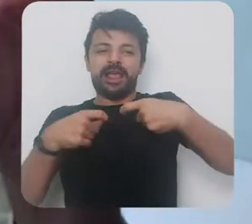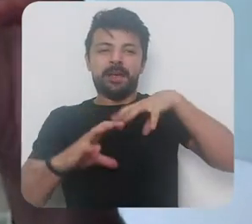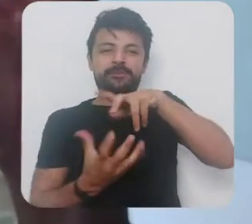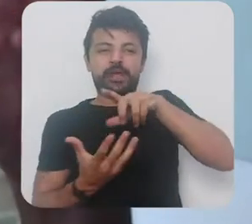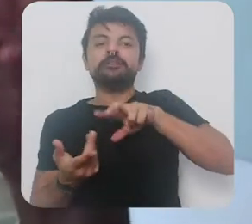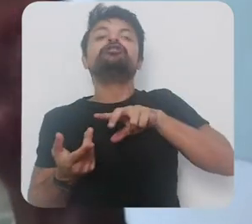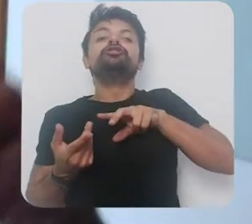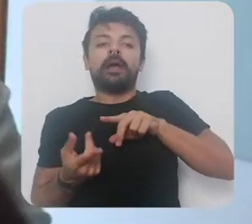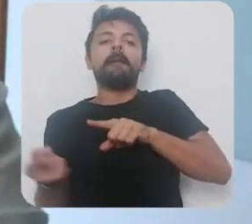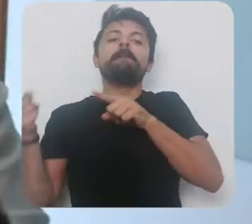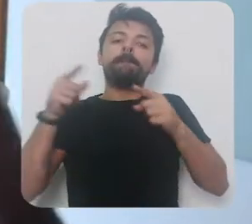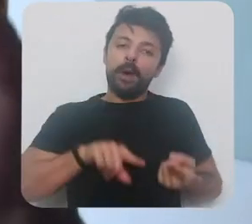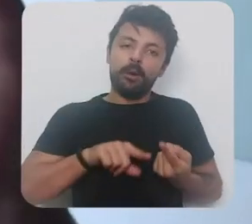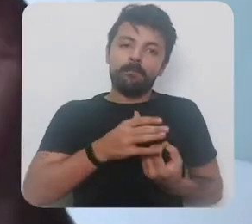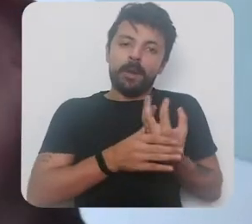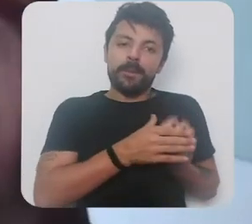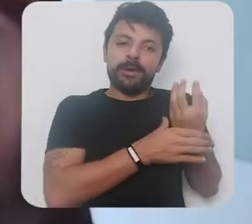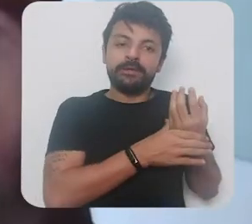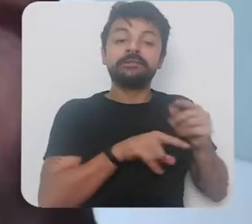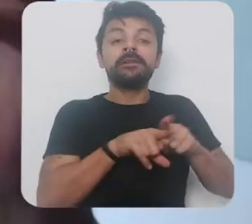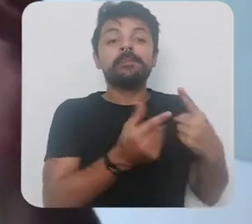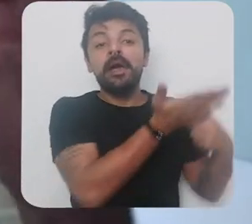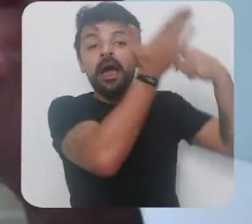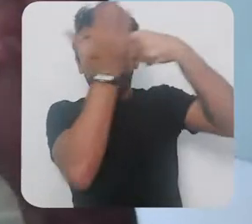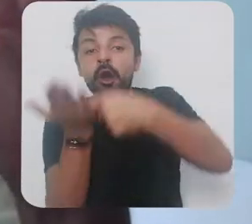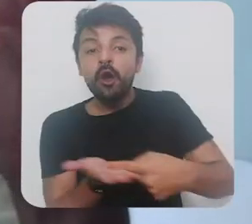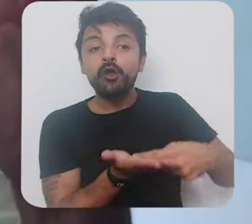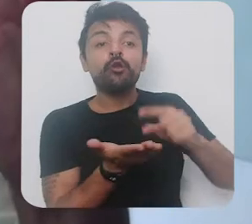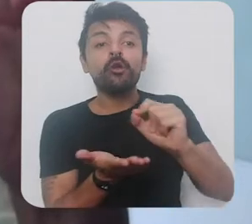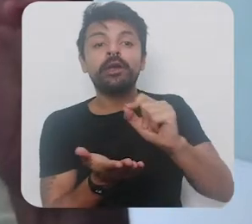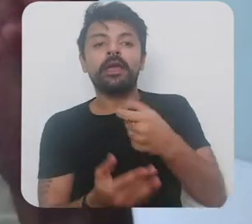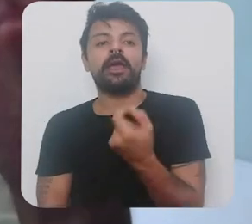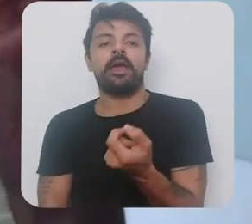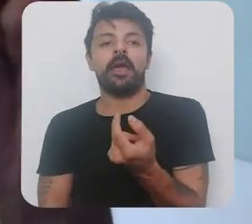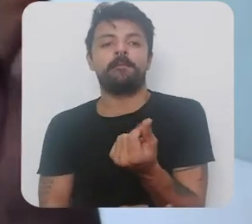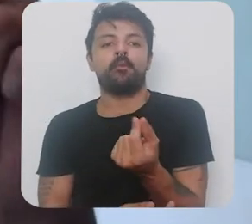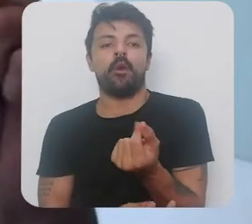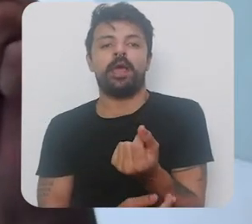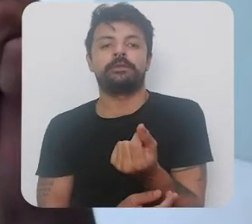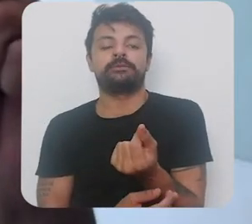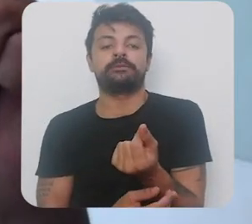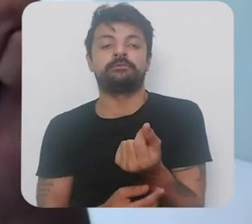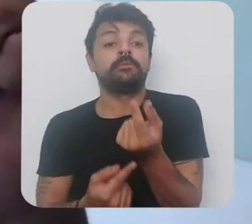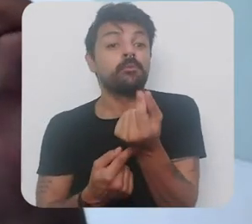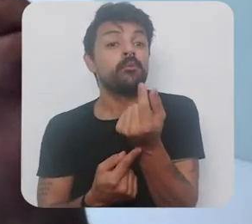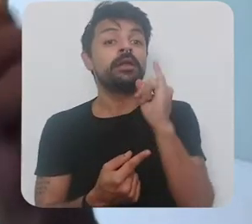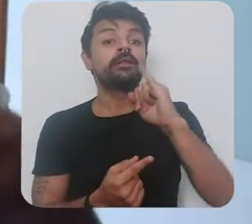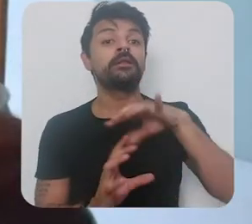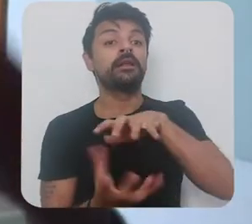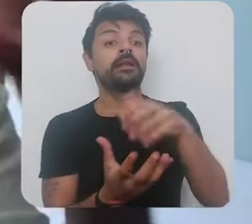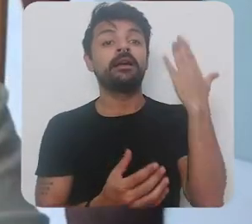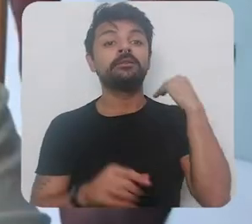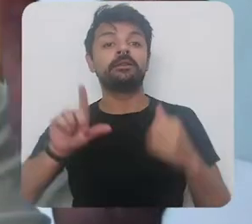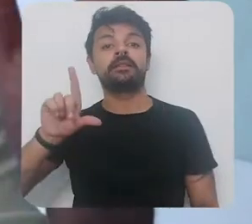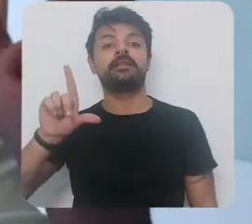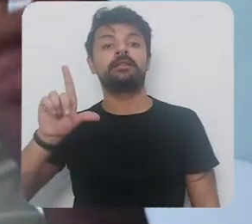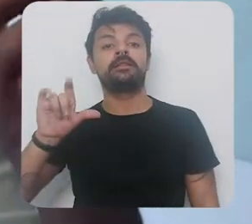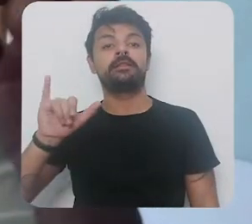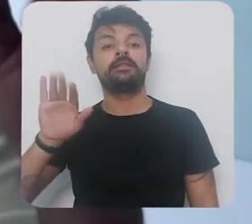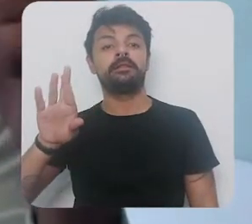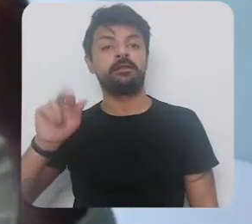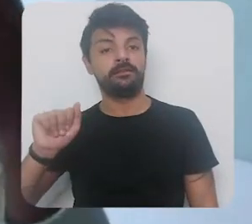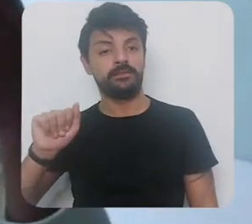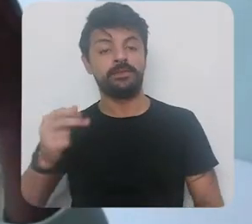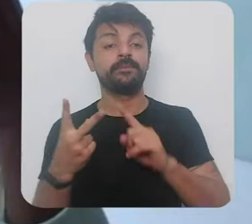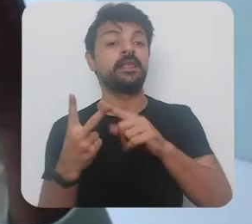além disso um grande acordo em cima das moedas no sentido de a moeda internacional na época era a